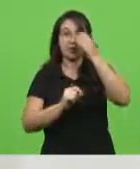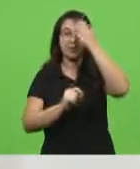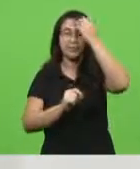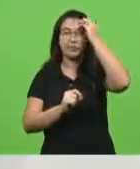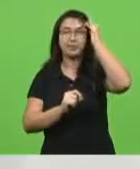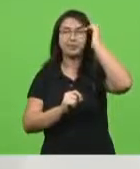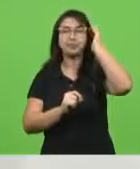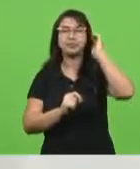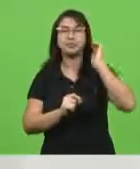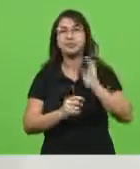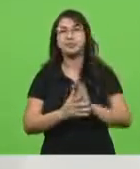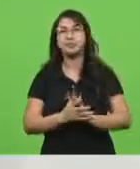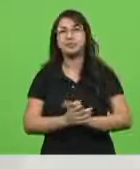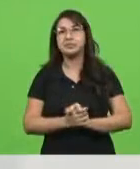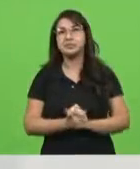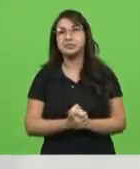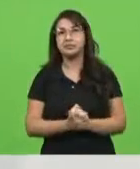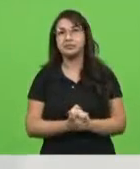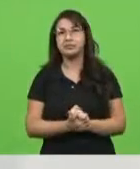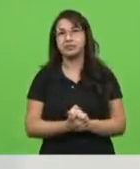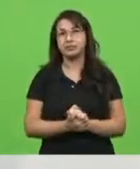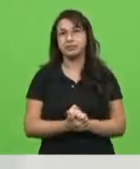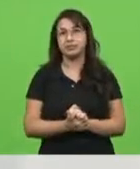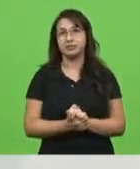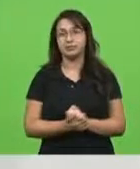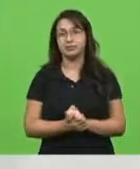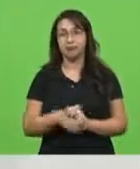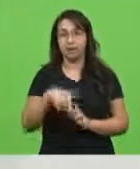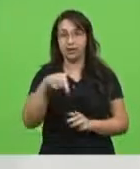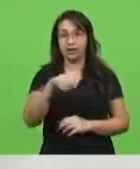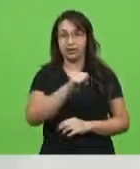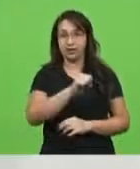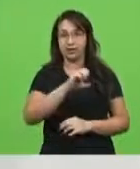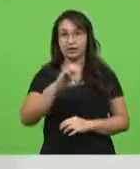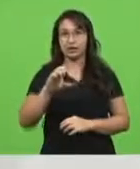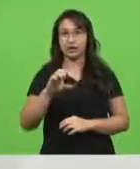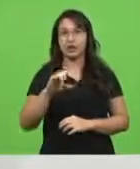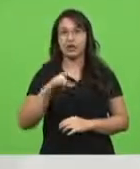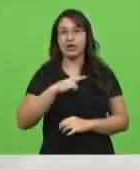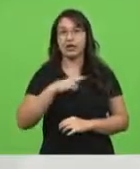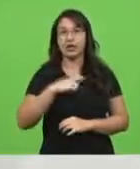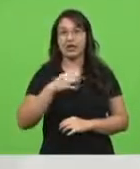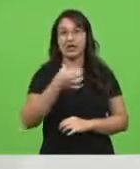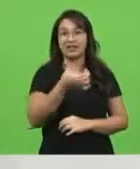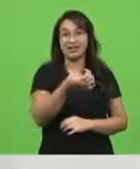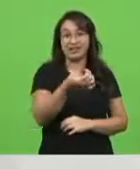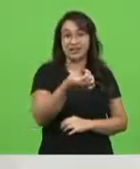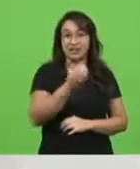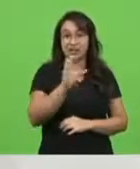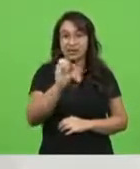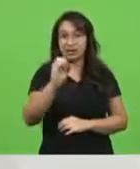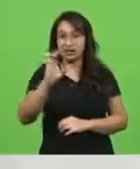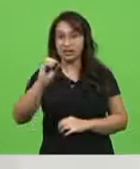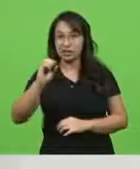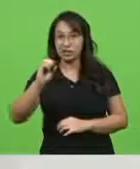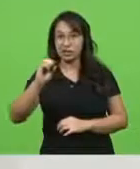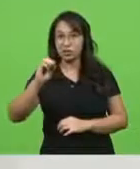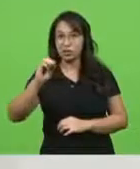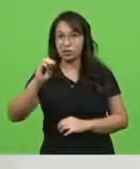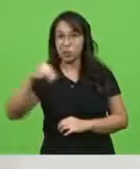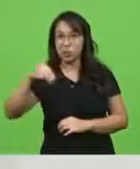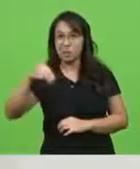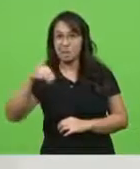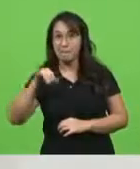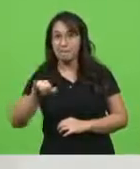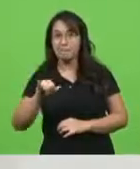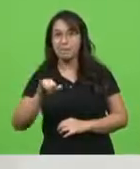Nazareno, ficou com 600 mil desempregados. Dados